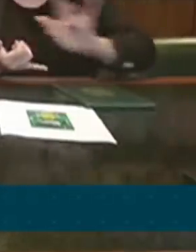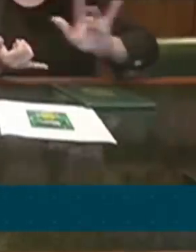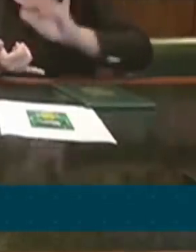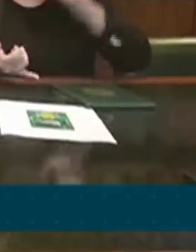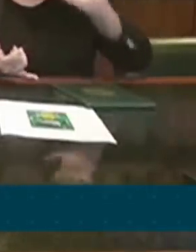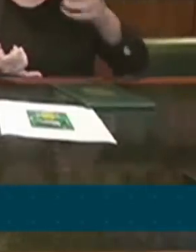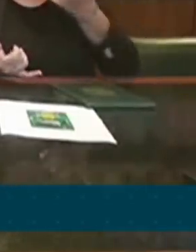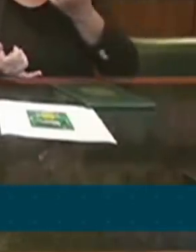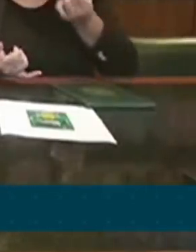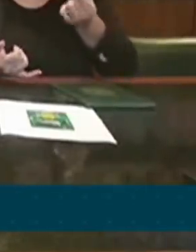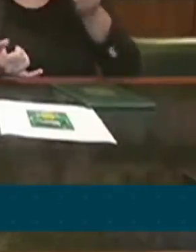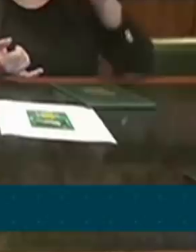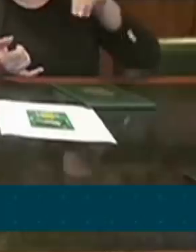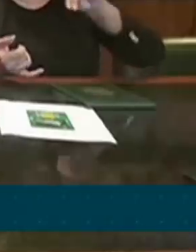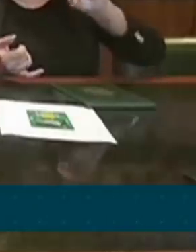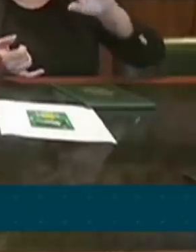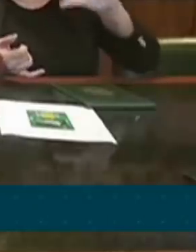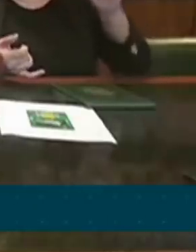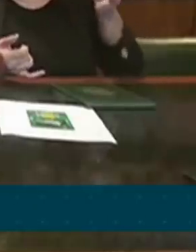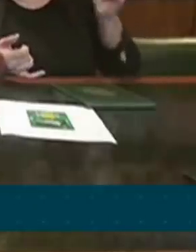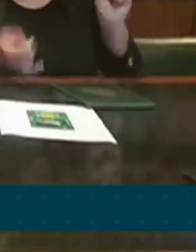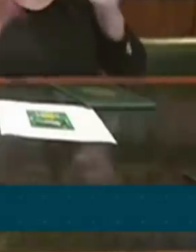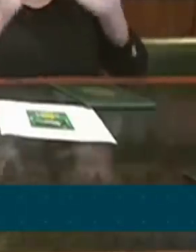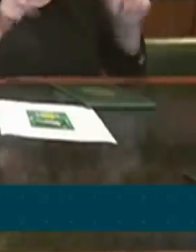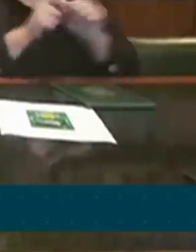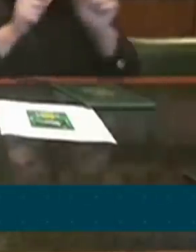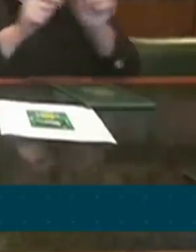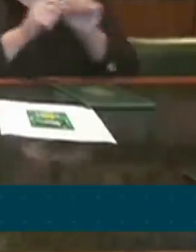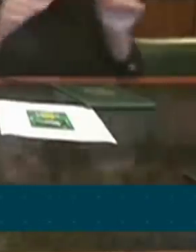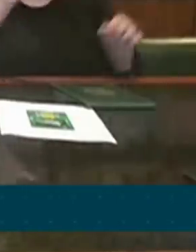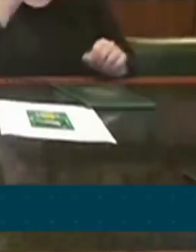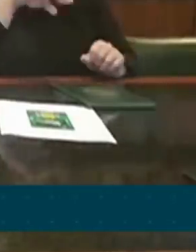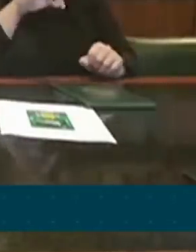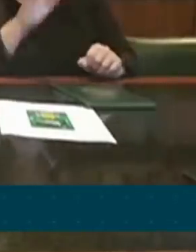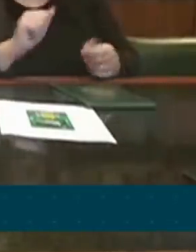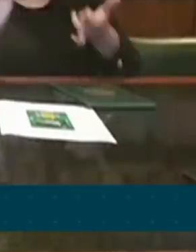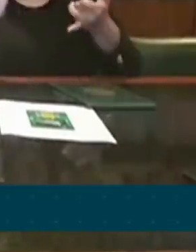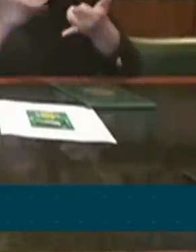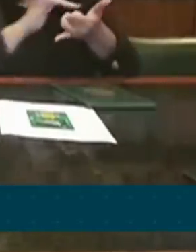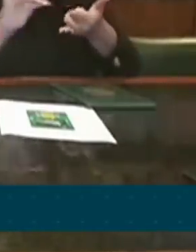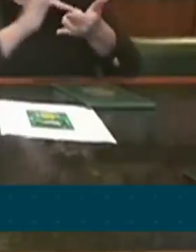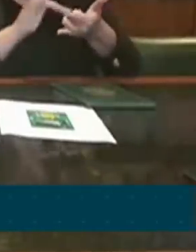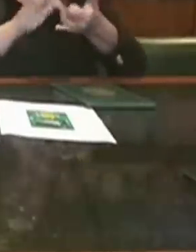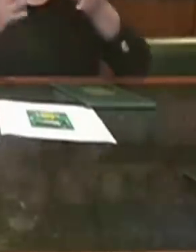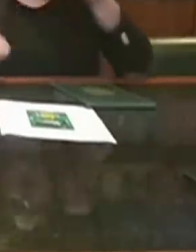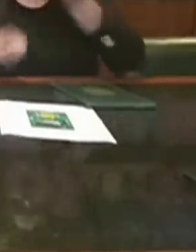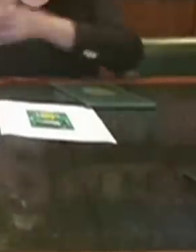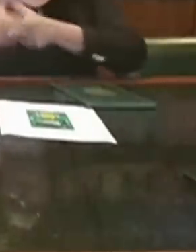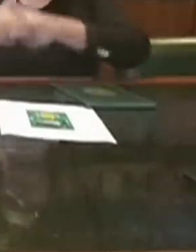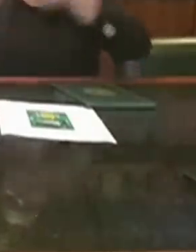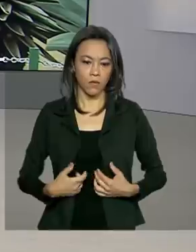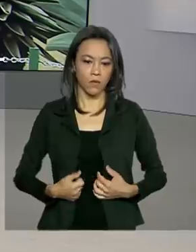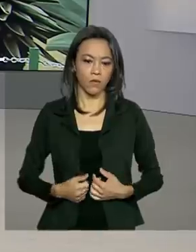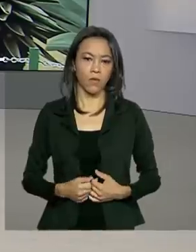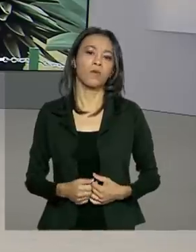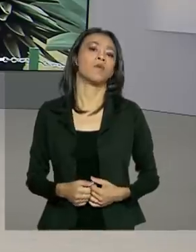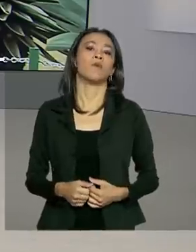milhões de contas e teremos 50 milhões de contas digitais já para essa segunda parcela.